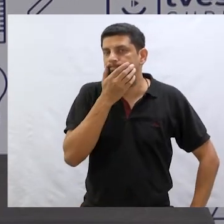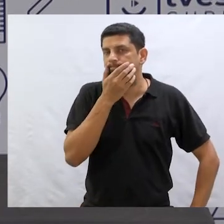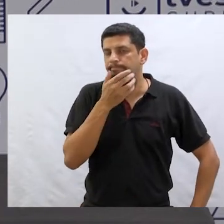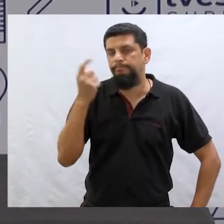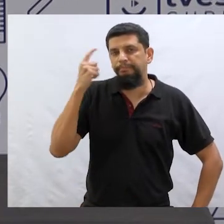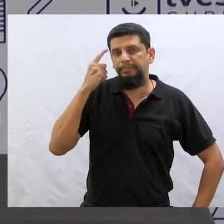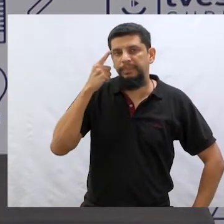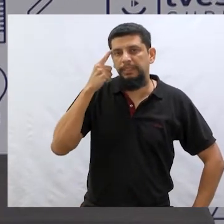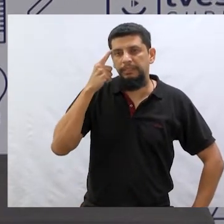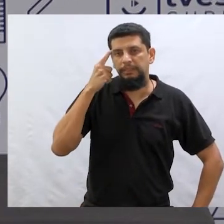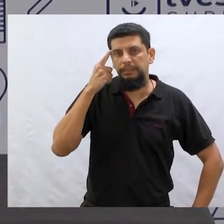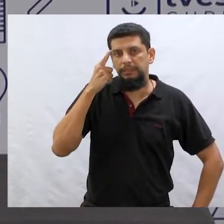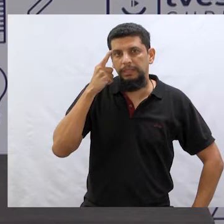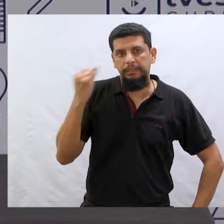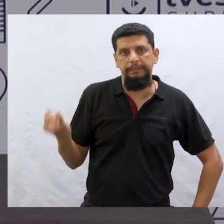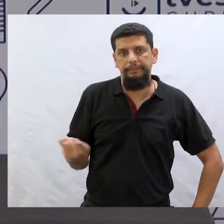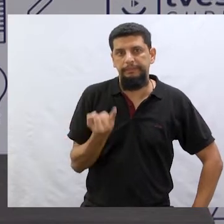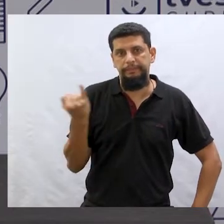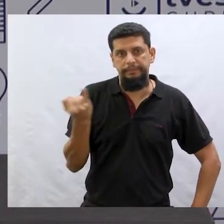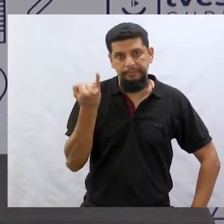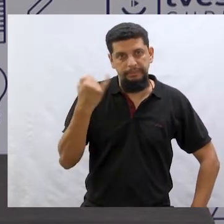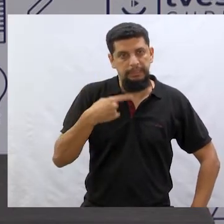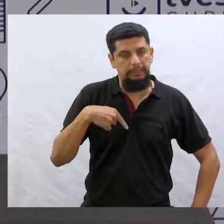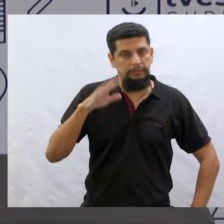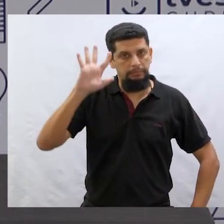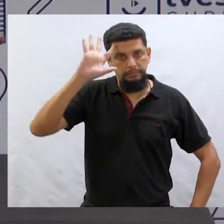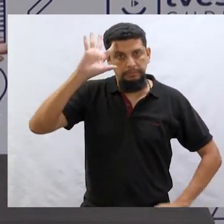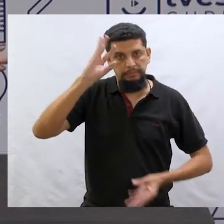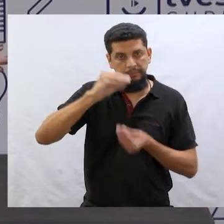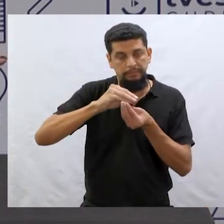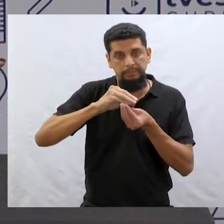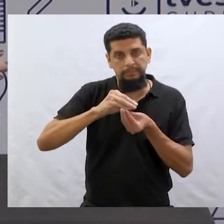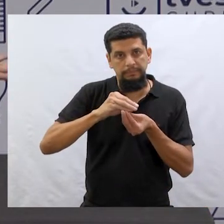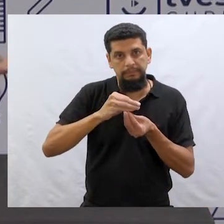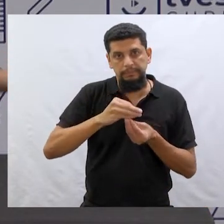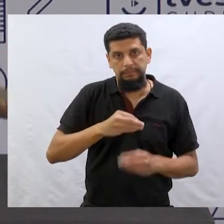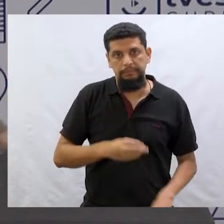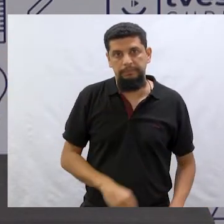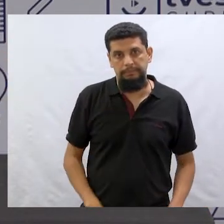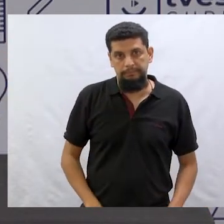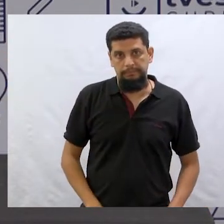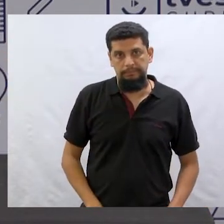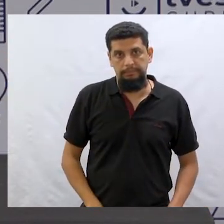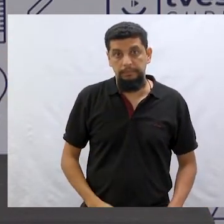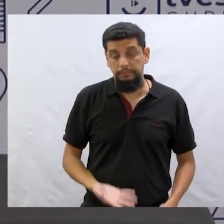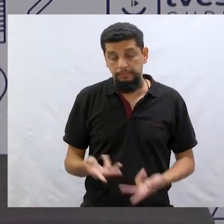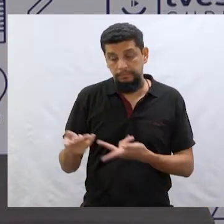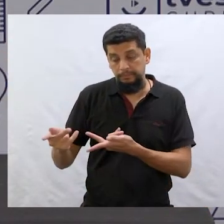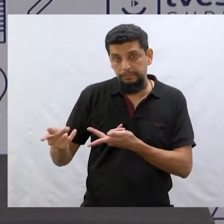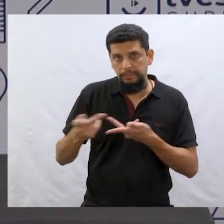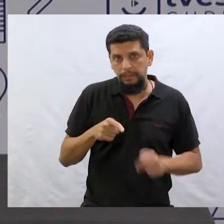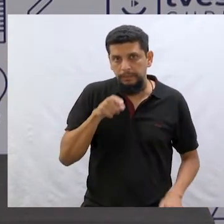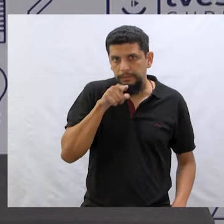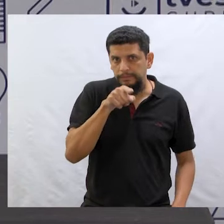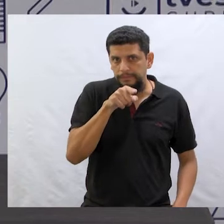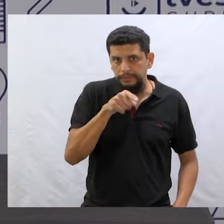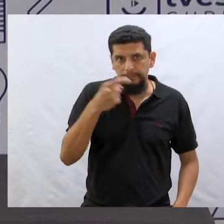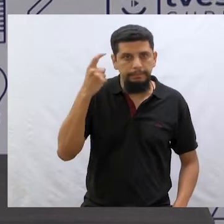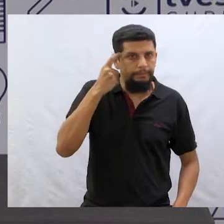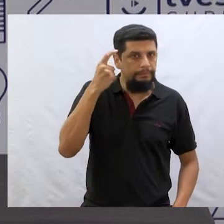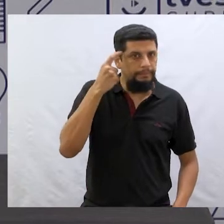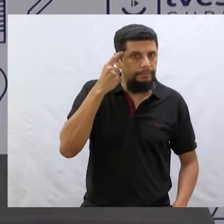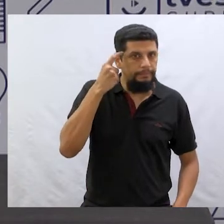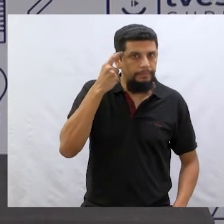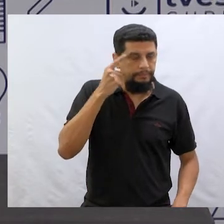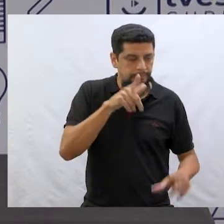Vamos pensar um pouquinho. Vai ser bem importante para a gente entender melhor a história. Outro convite que eu te faço é para pensar um pouquinho